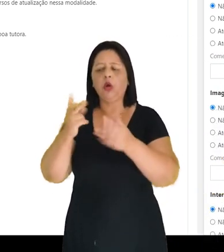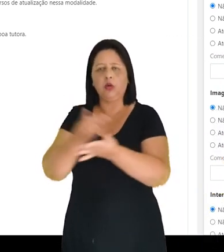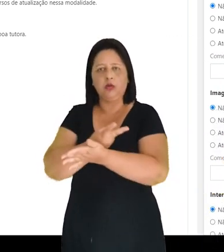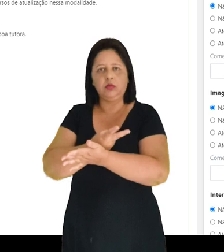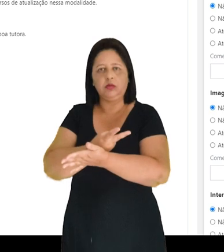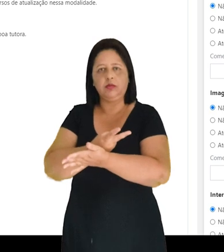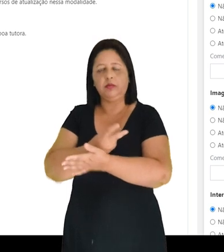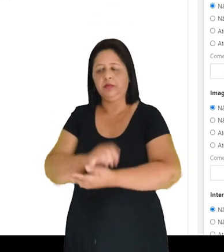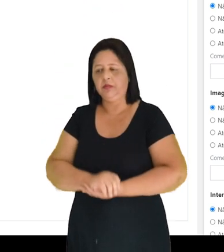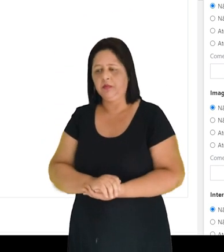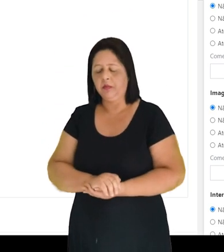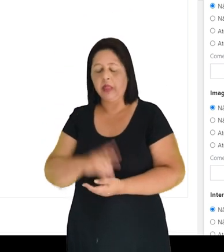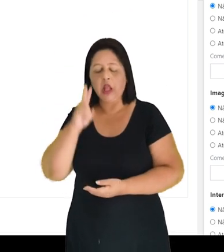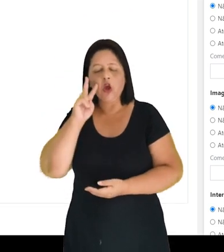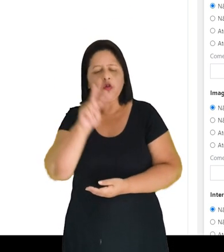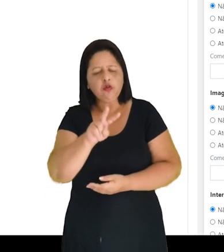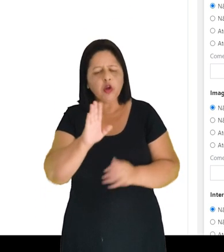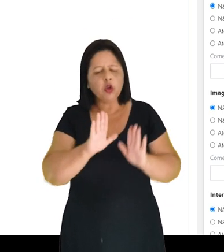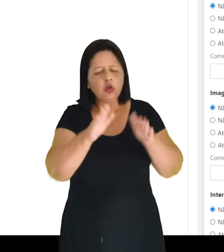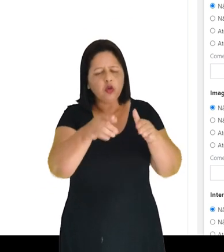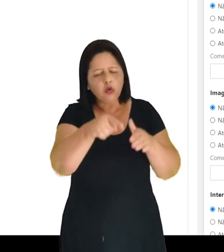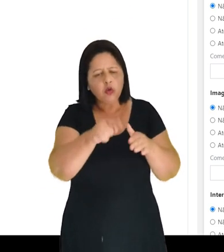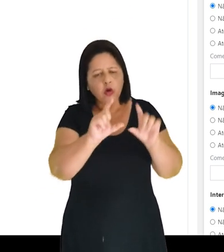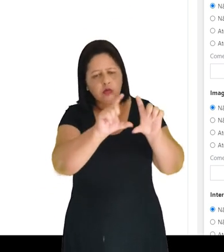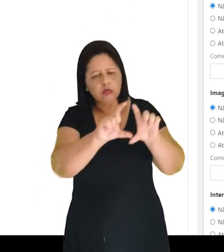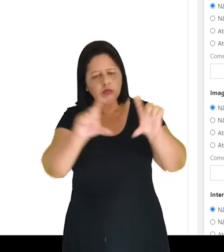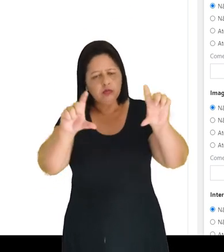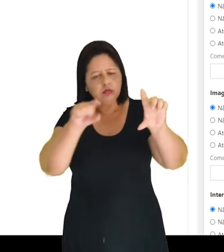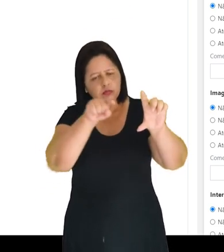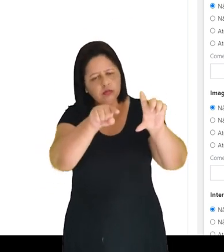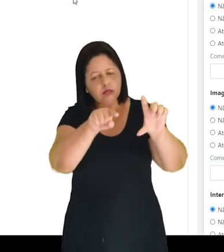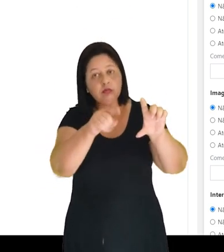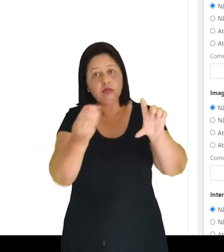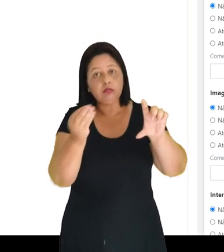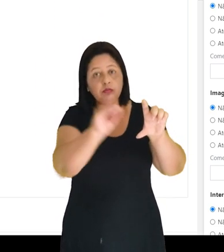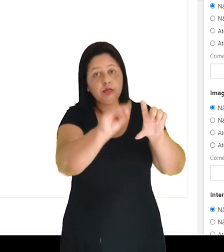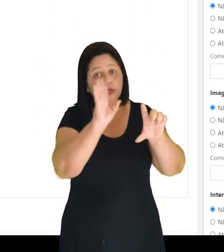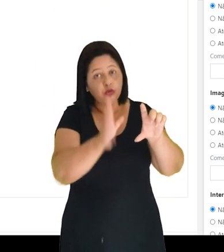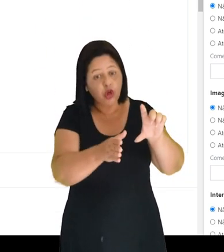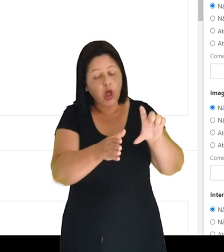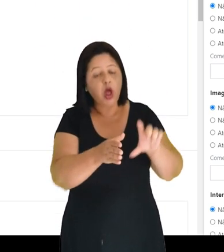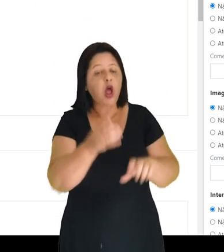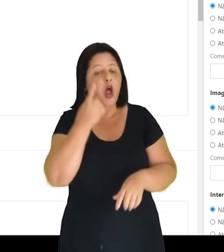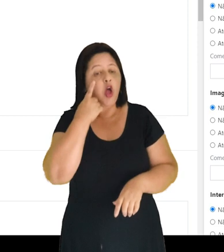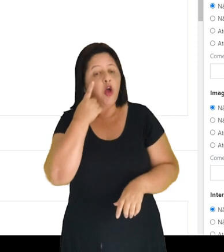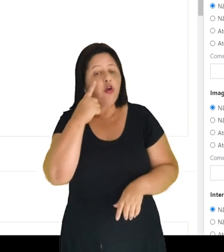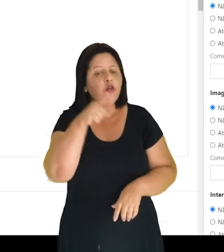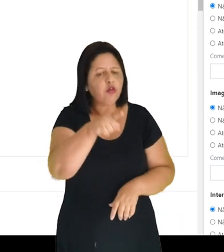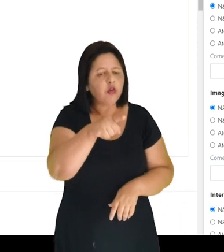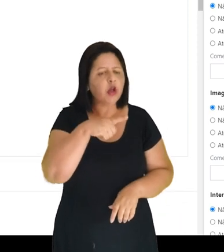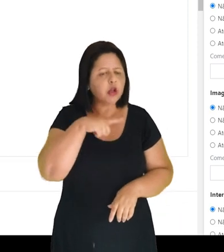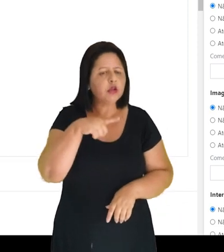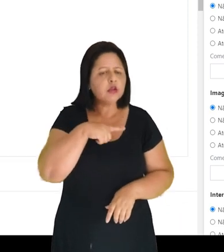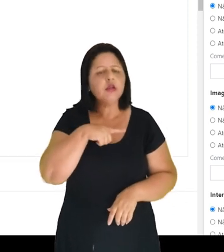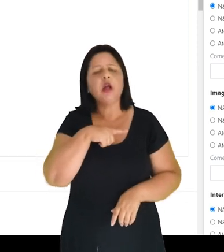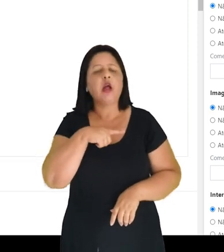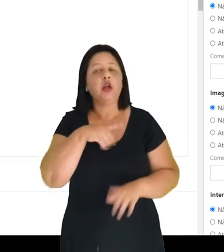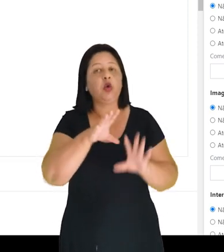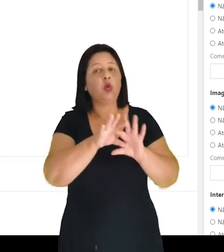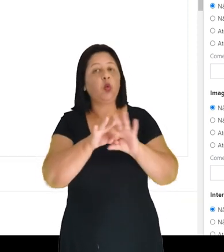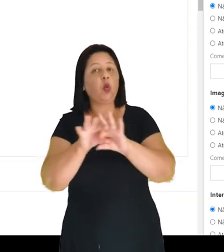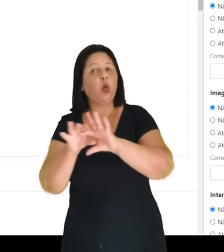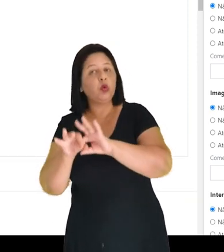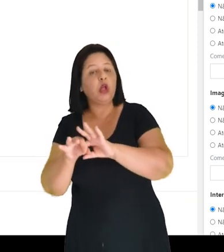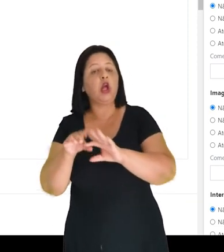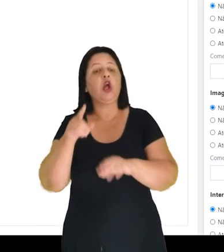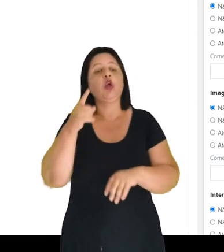ocorre. A postagem da aluna aparece aqui ao lado e nós podemos também ver a postagem no